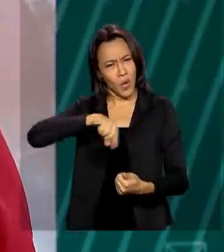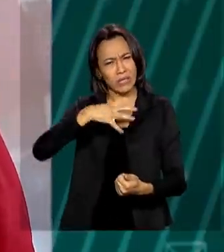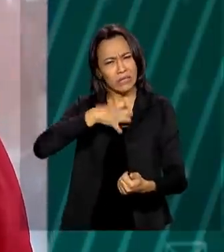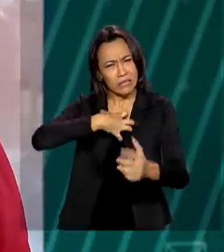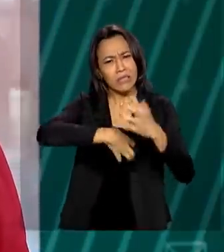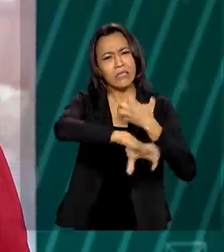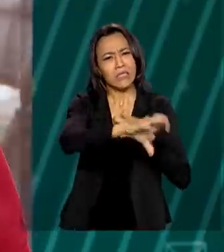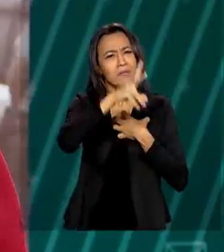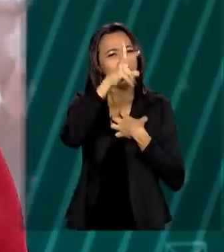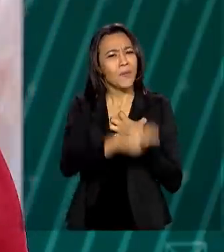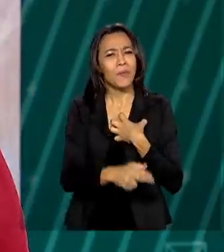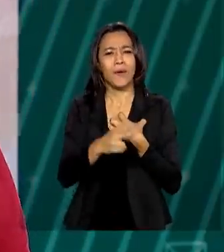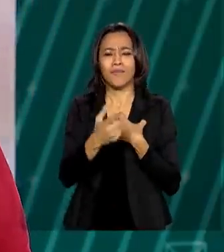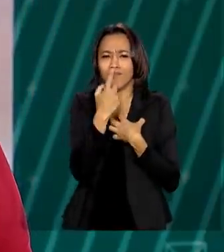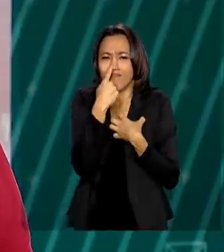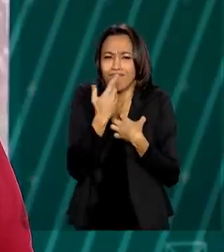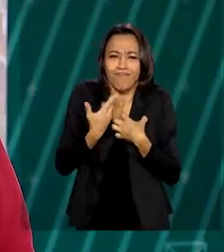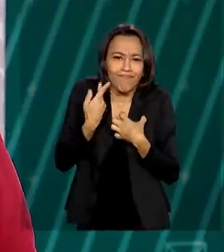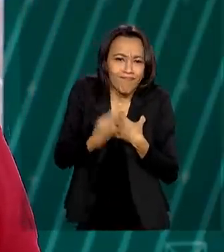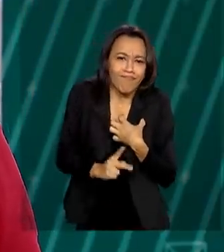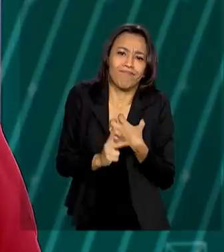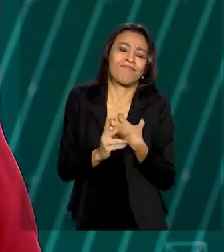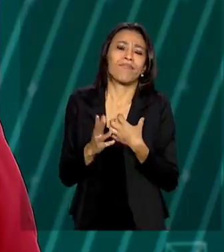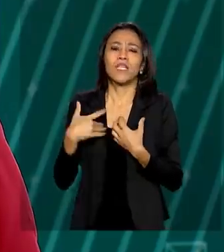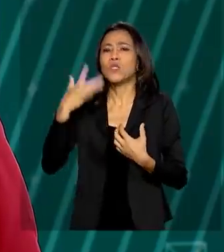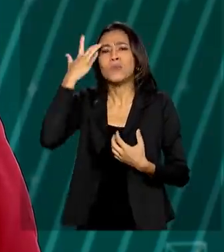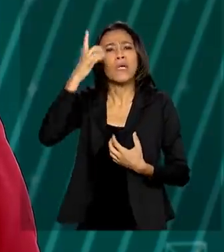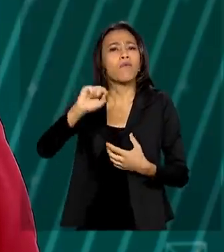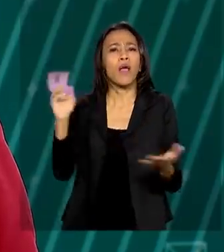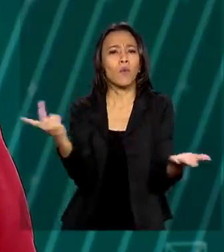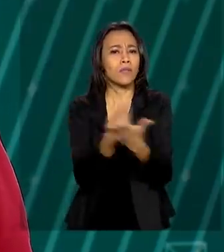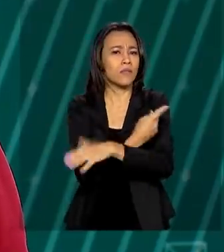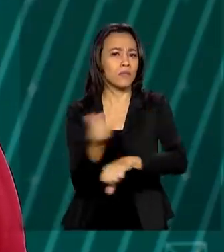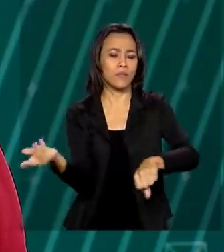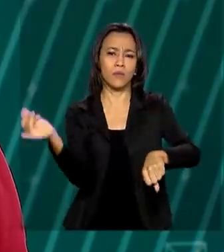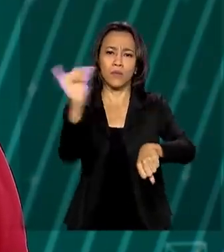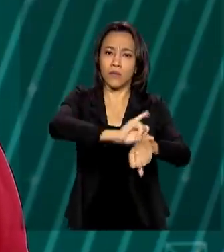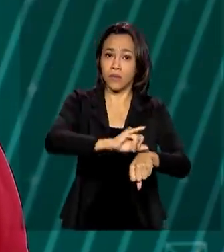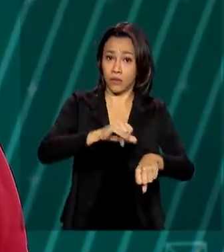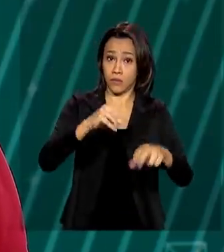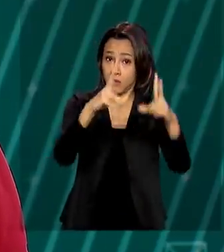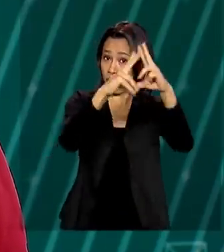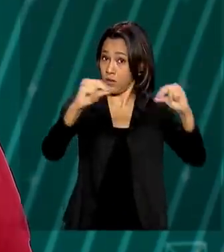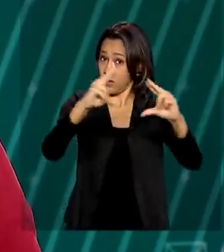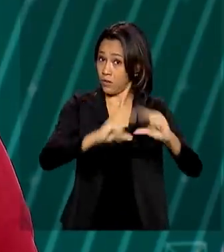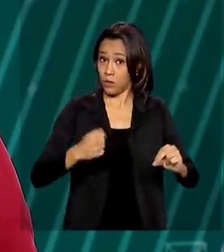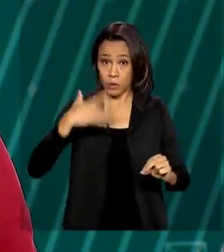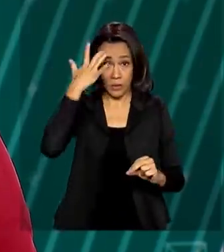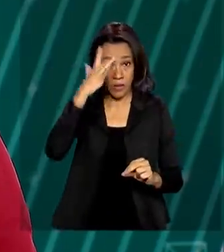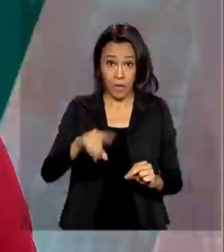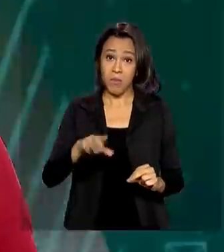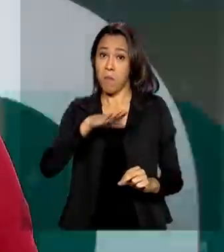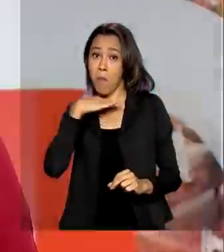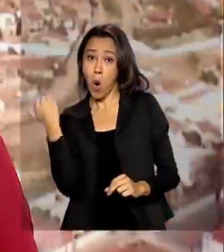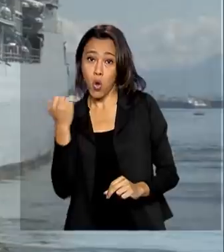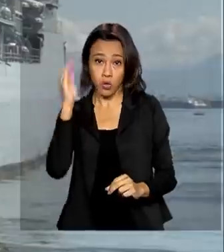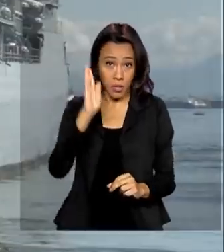se sabe as causas do acidente em Beirute e, segundo o Itamaraty, não há brasileiros mortos ou gravemente feridos.